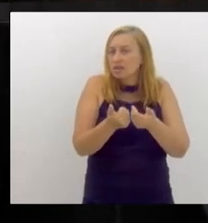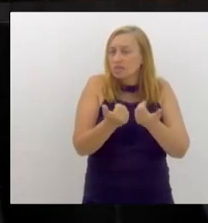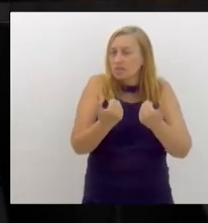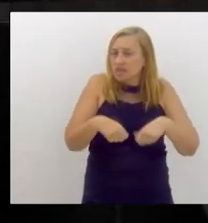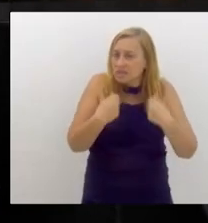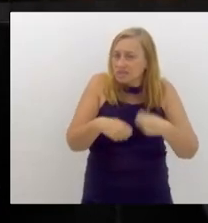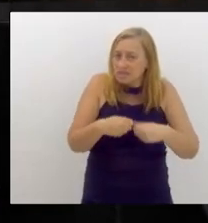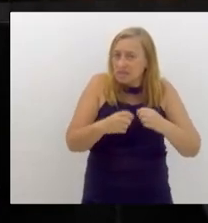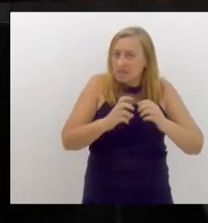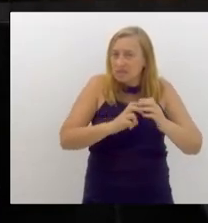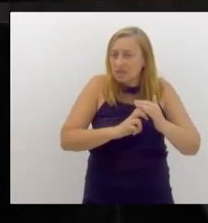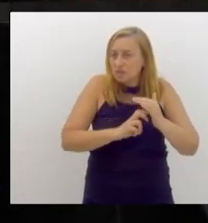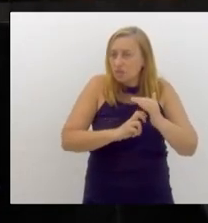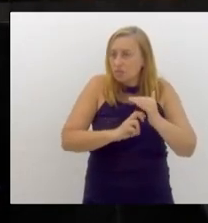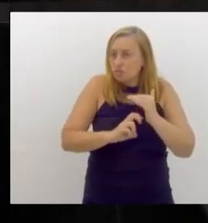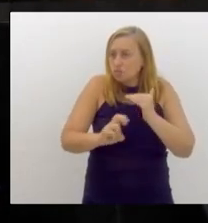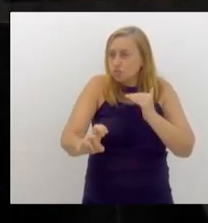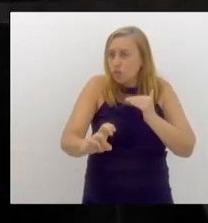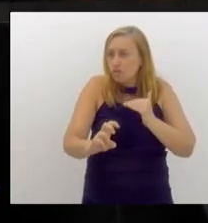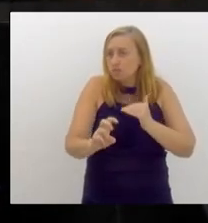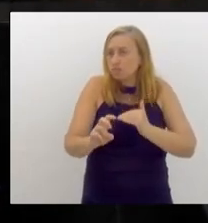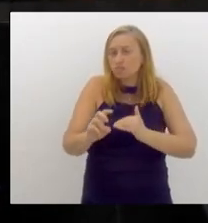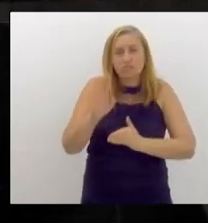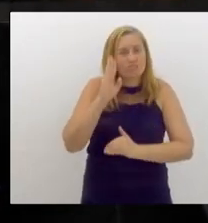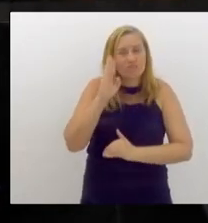é um caminho natural.